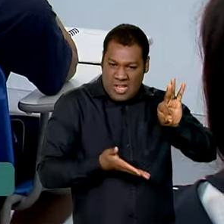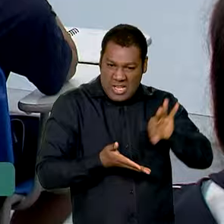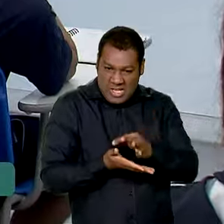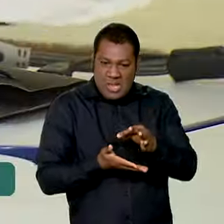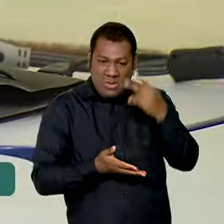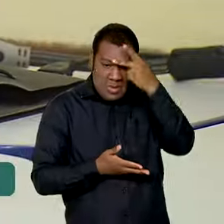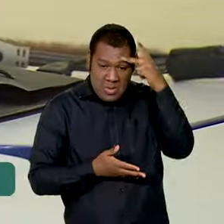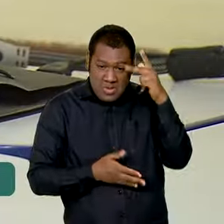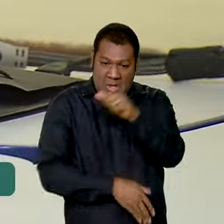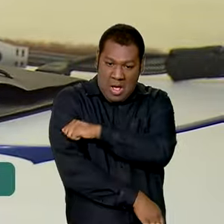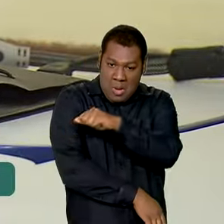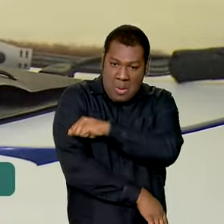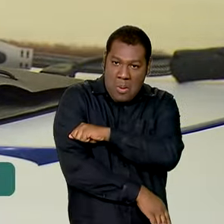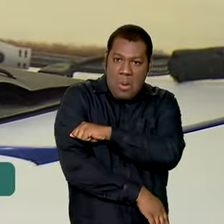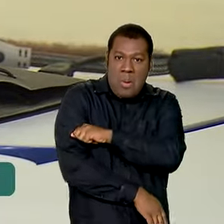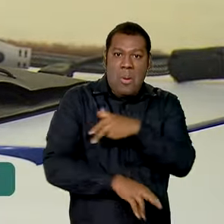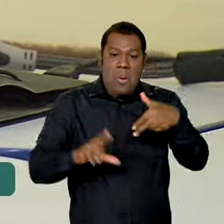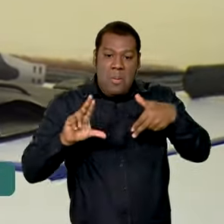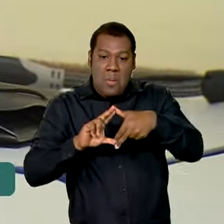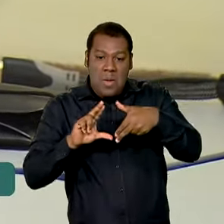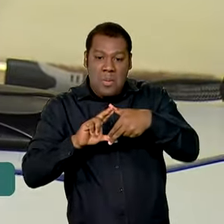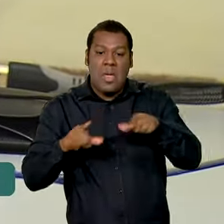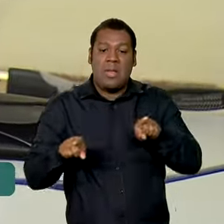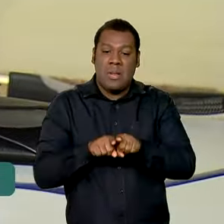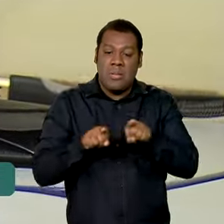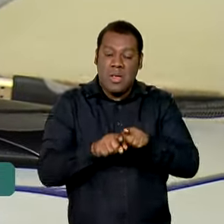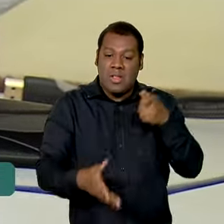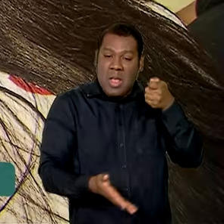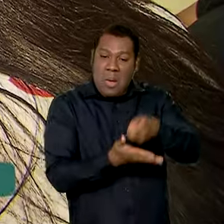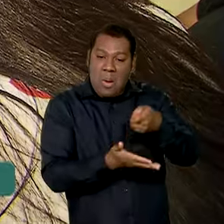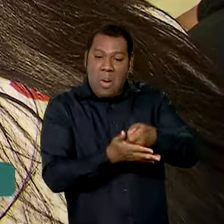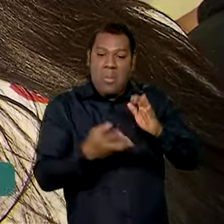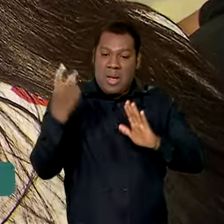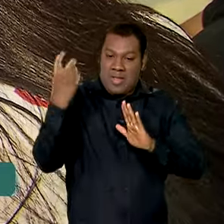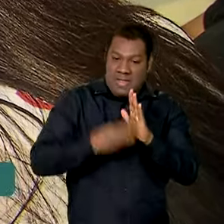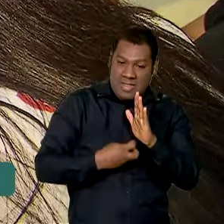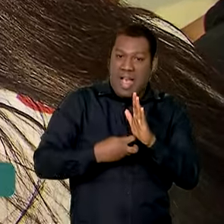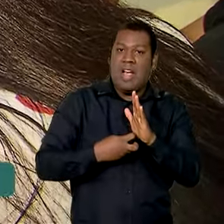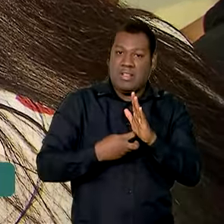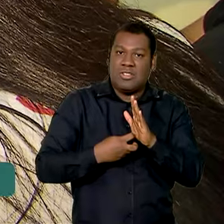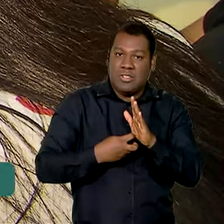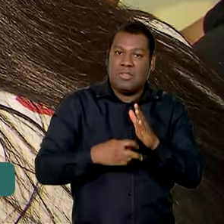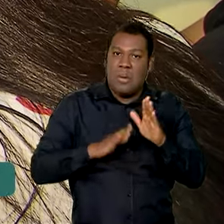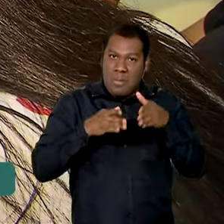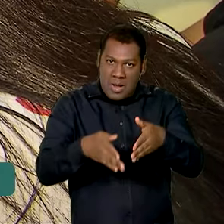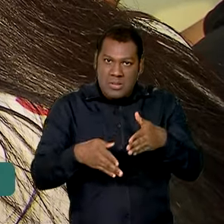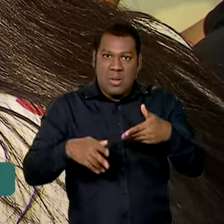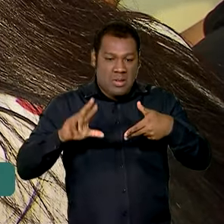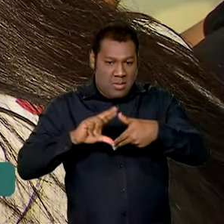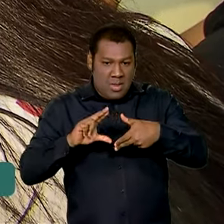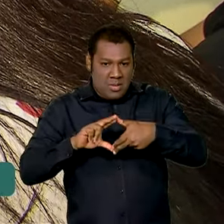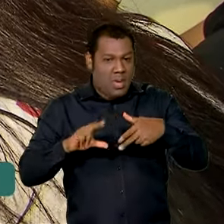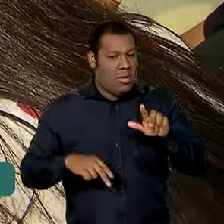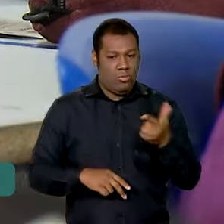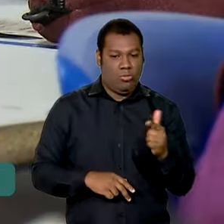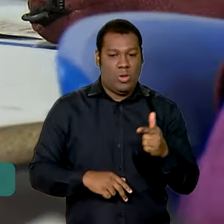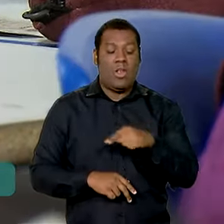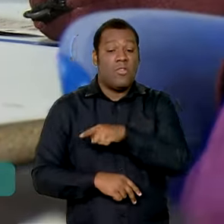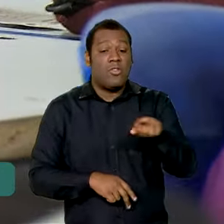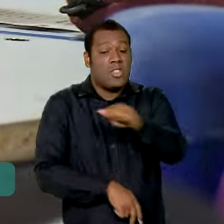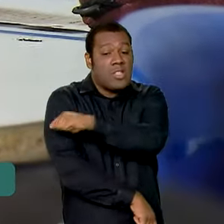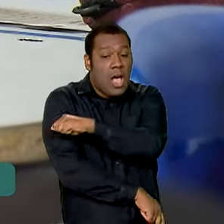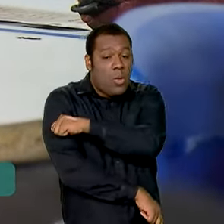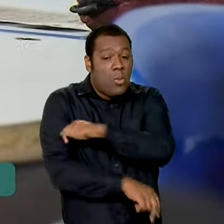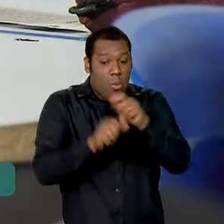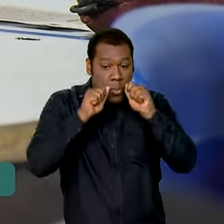no Pé de Meia e nem cobrança de taxa para participar. Então, fique atento você estudante que